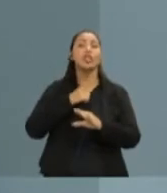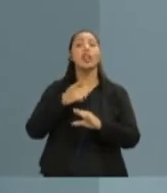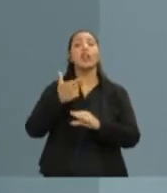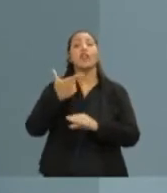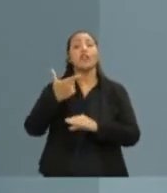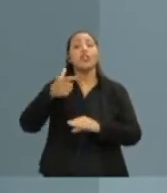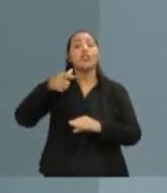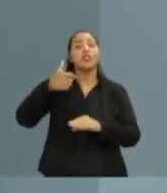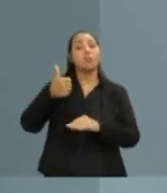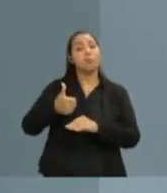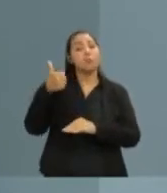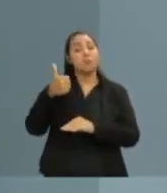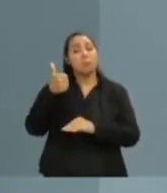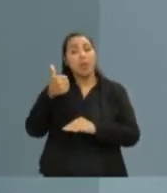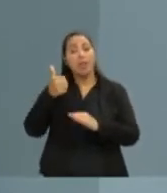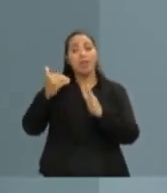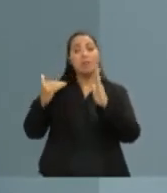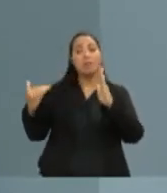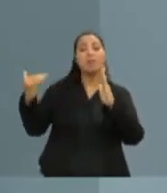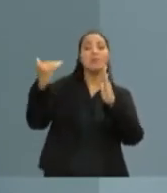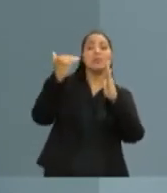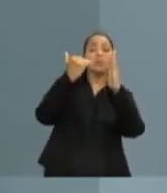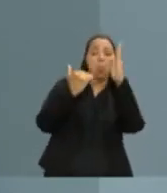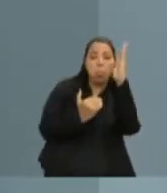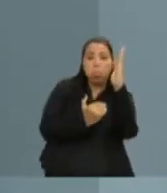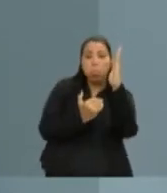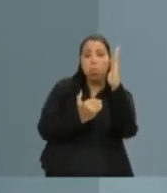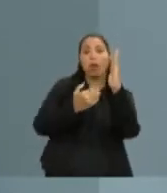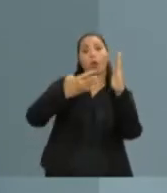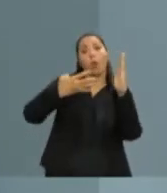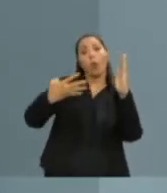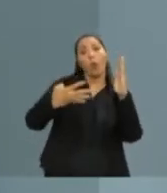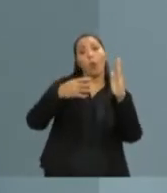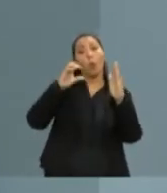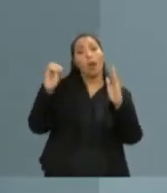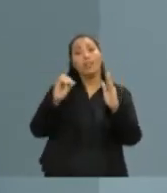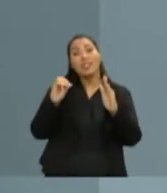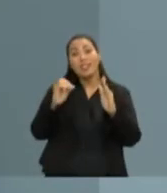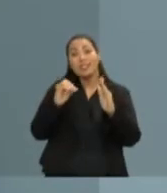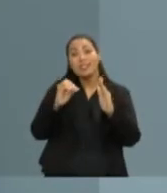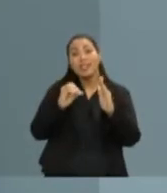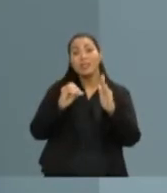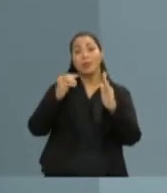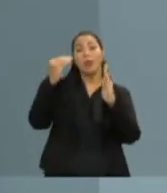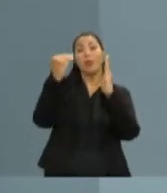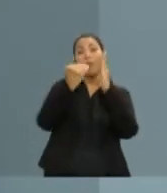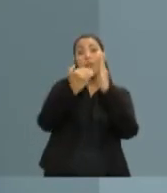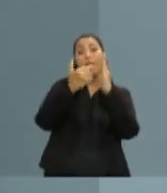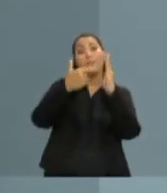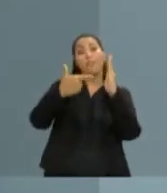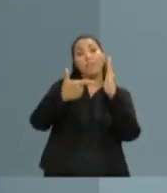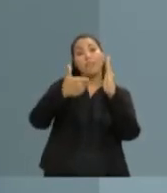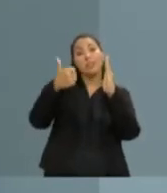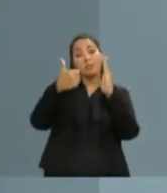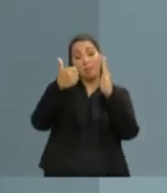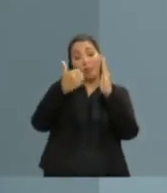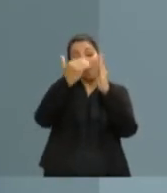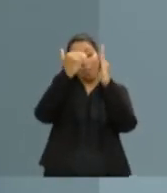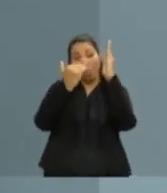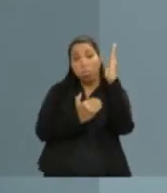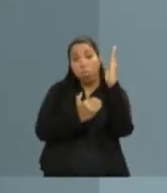colocação entre os 78 municípios do Estado Espírito Santo. Então, a educação de Vitória saiu de 21º lugar para